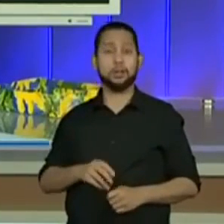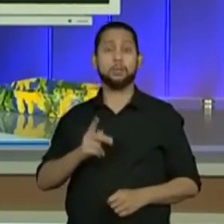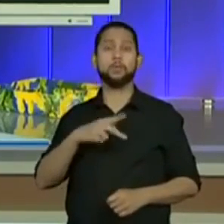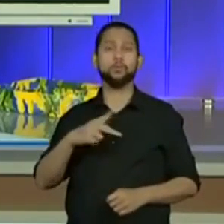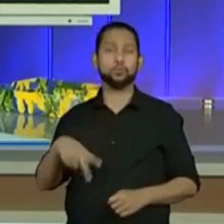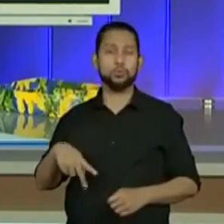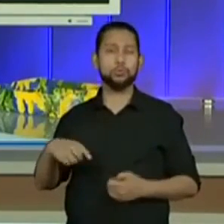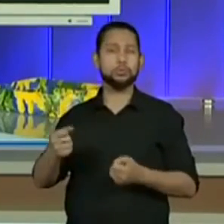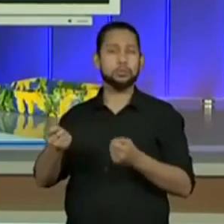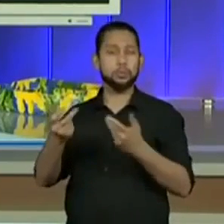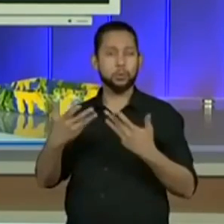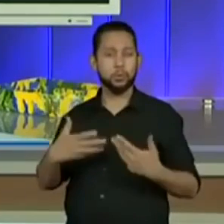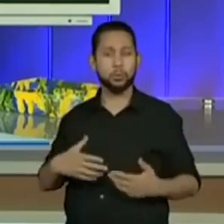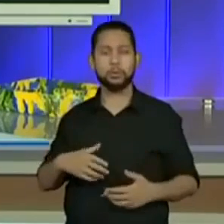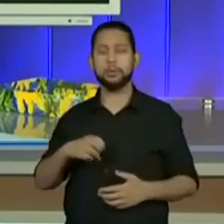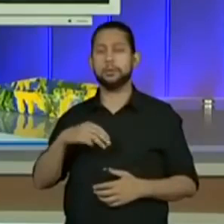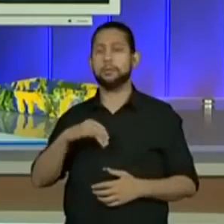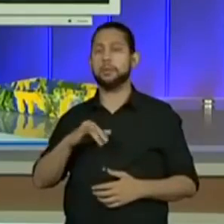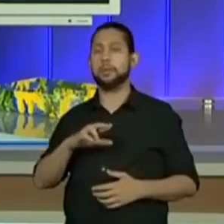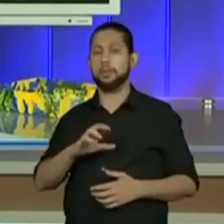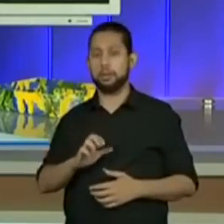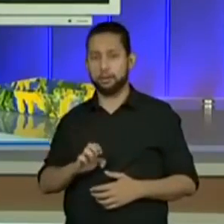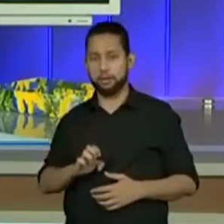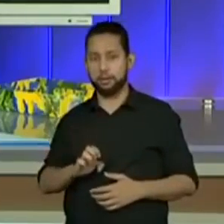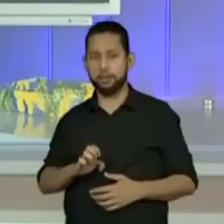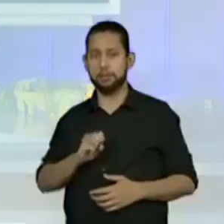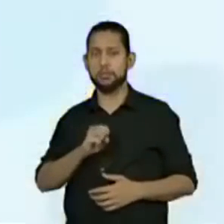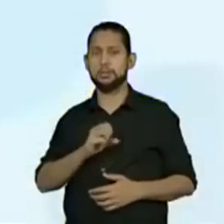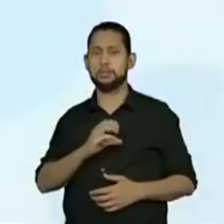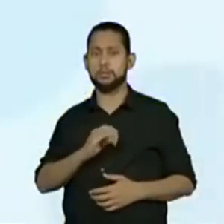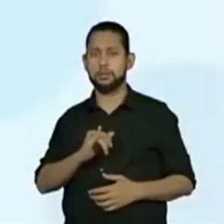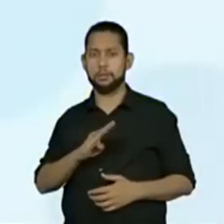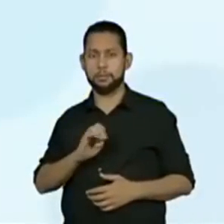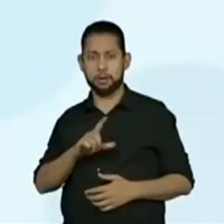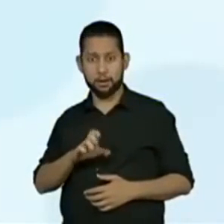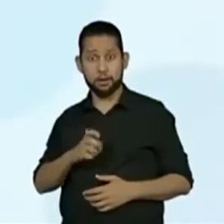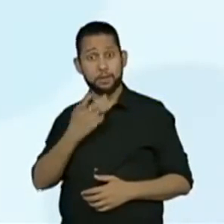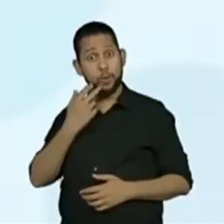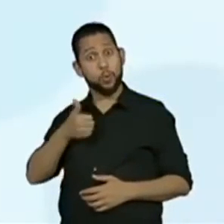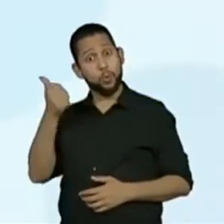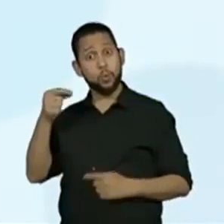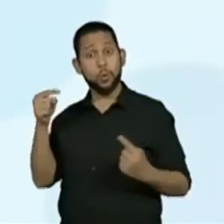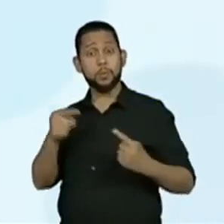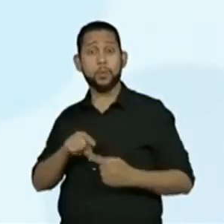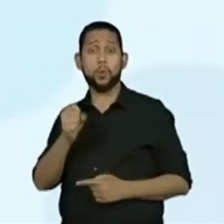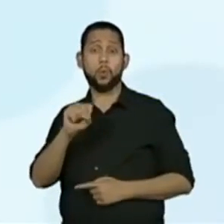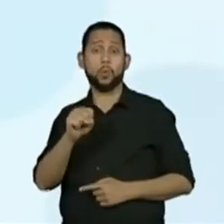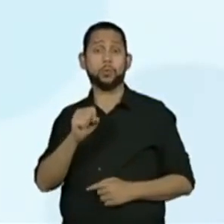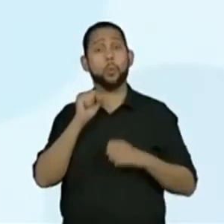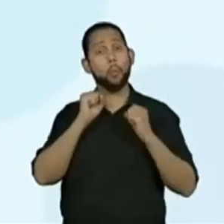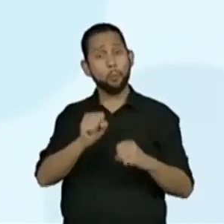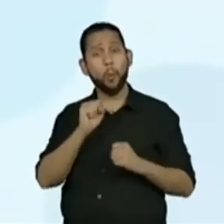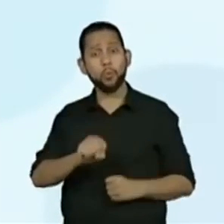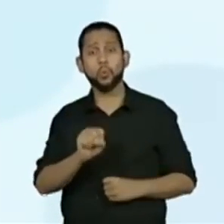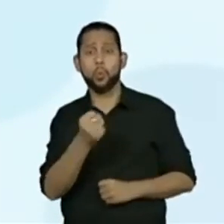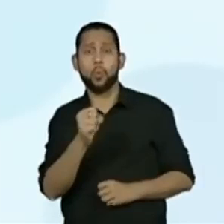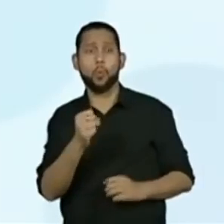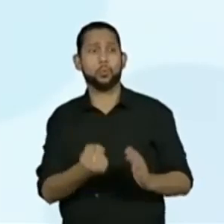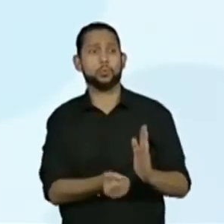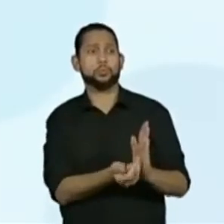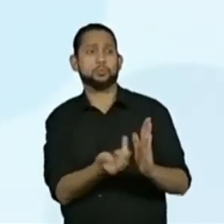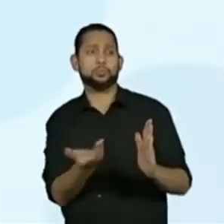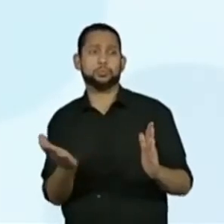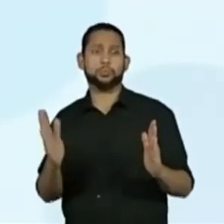Alexandra, Sibeli estão dizendo que é oito. É isso mesmo? Se eu tenho oito imagens, eu tenho oito possíveis